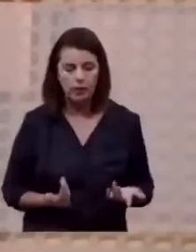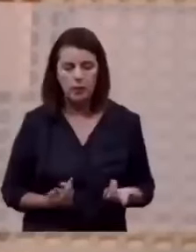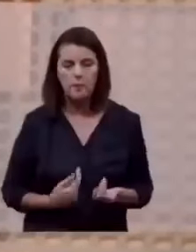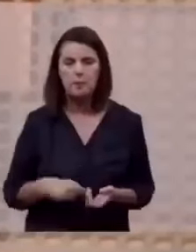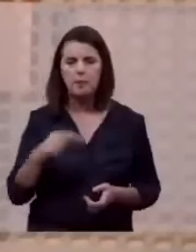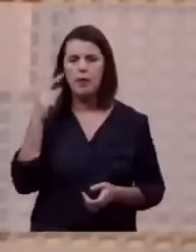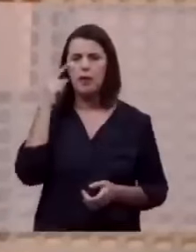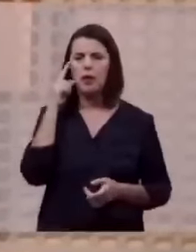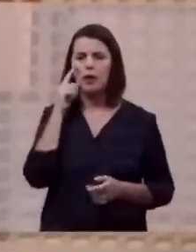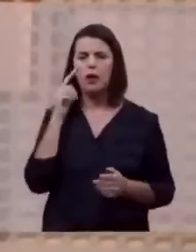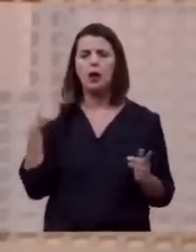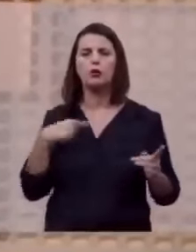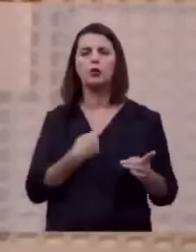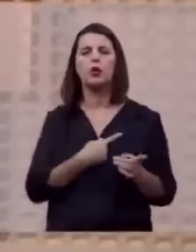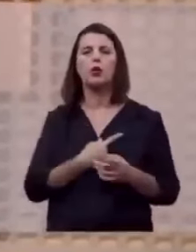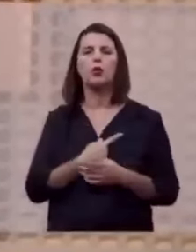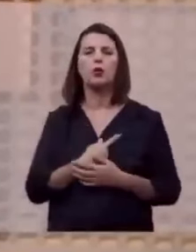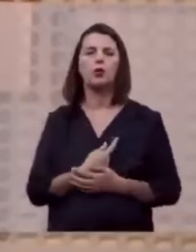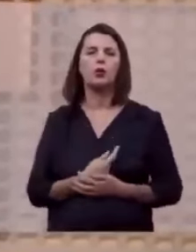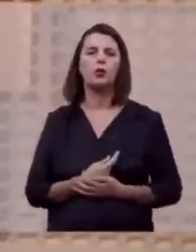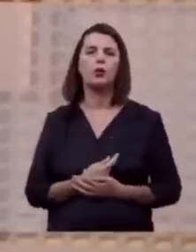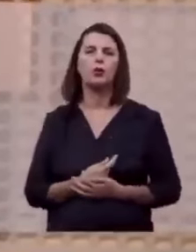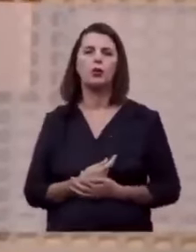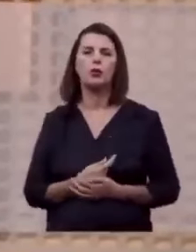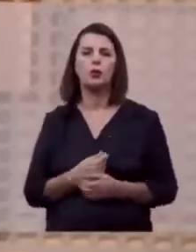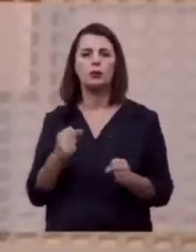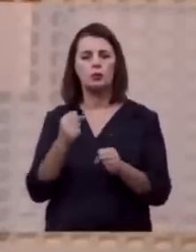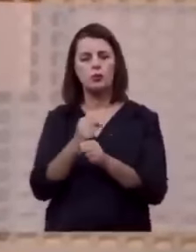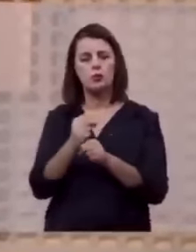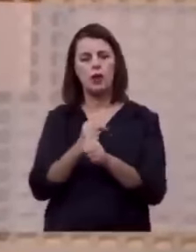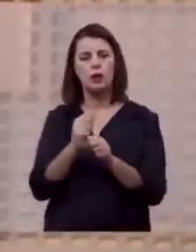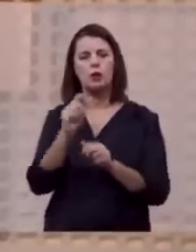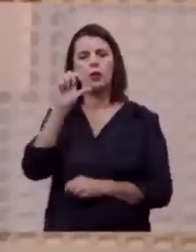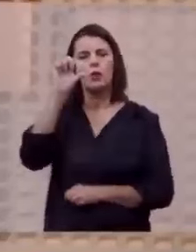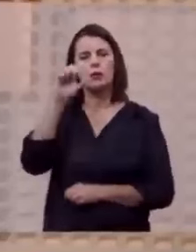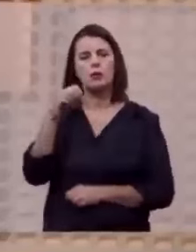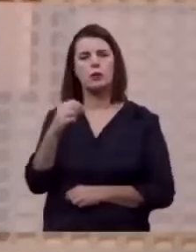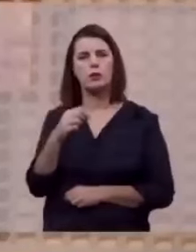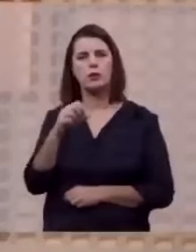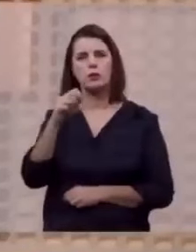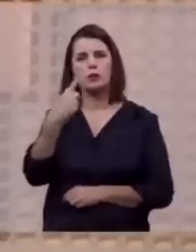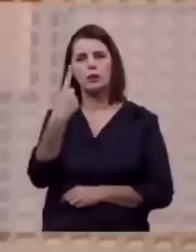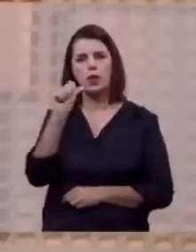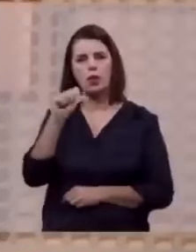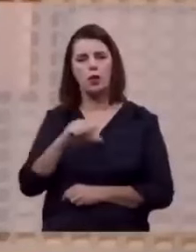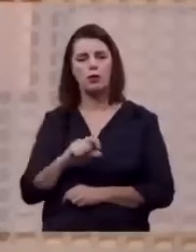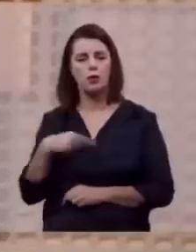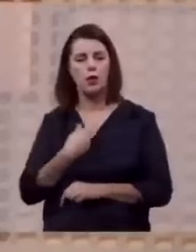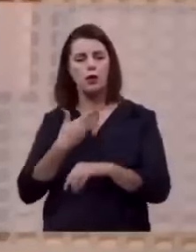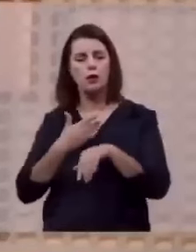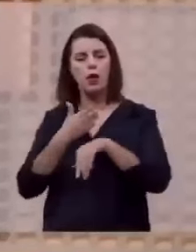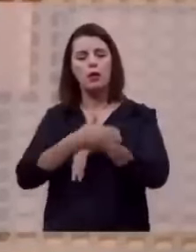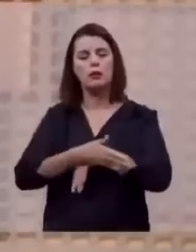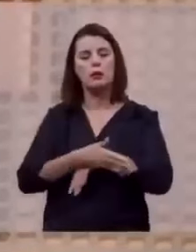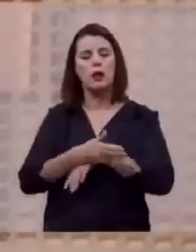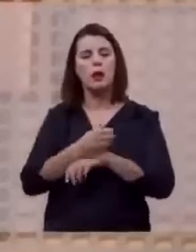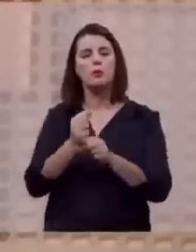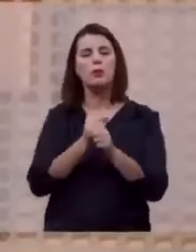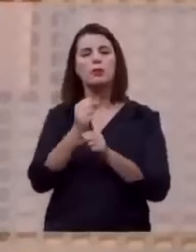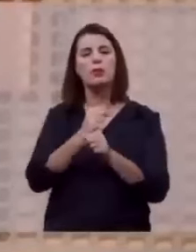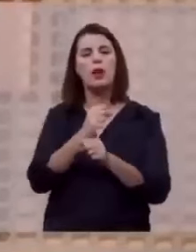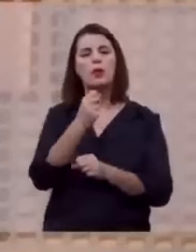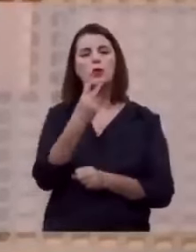assim que se encerrou o século XIX. Foi assim que nós entramos no século XX